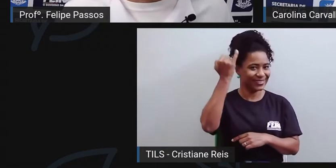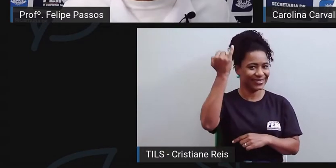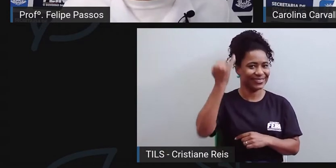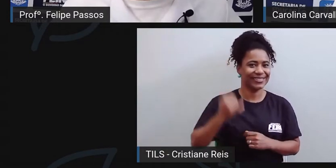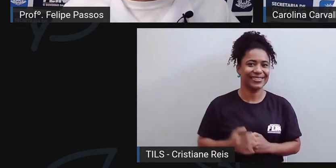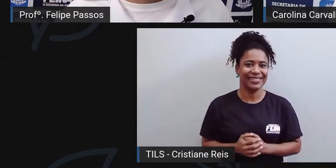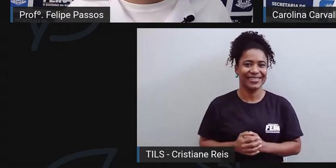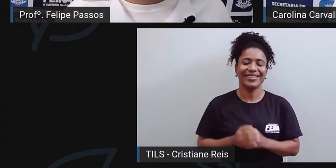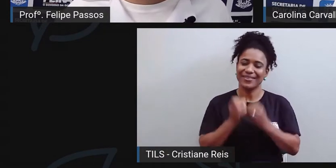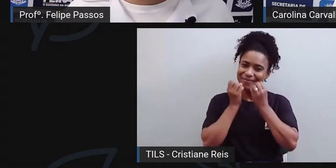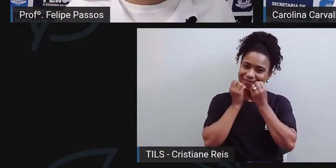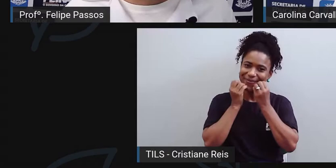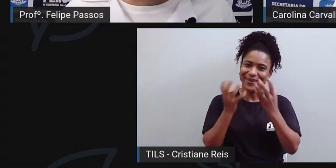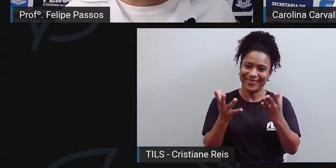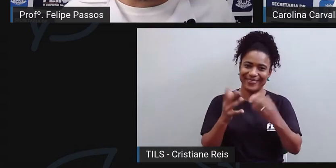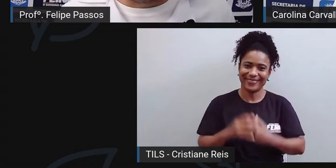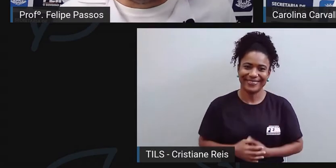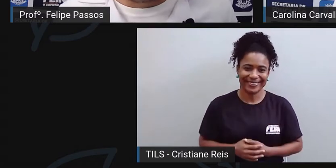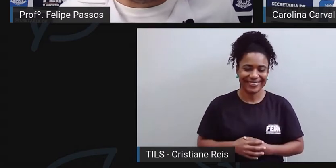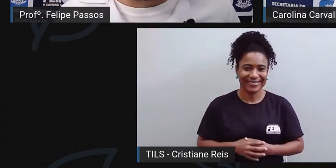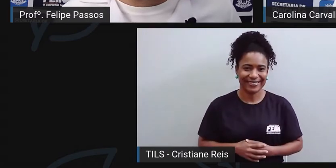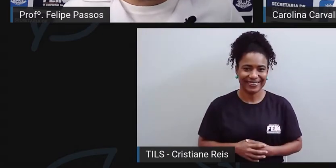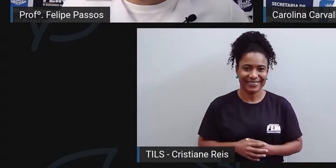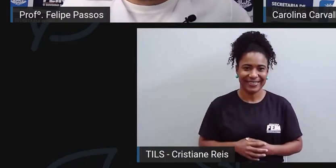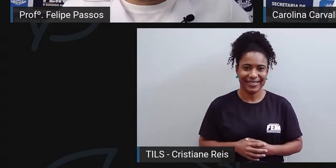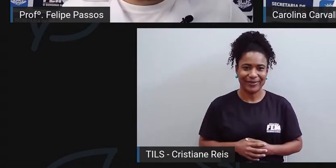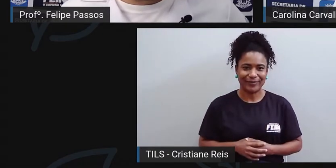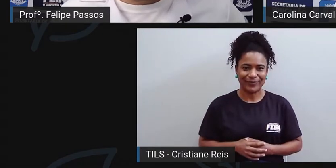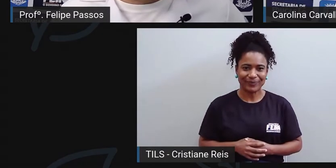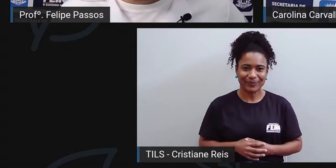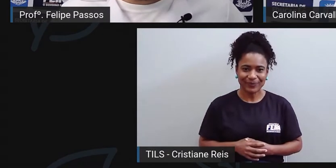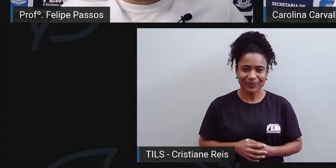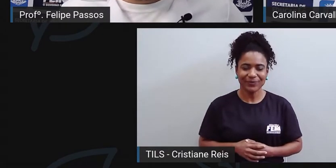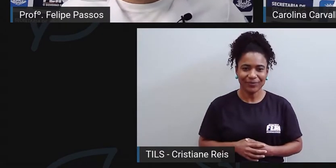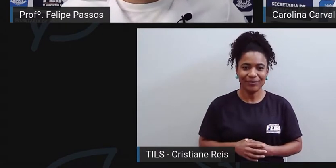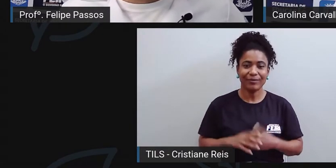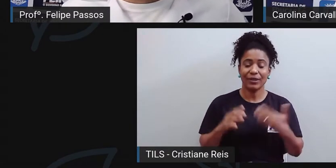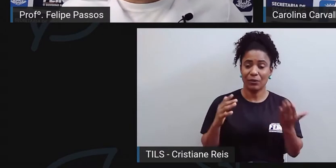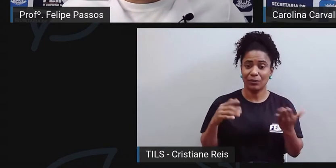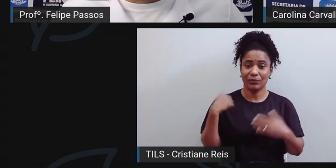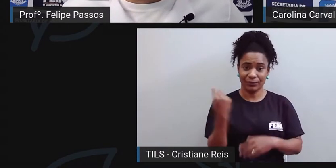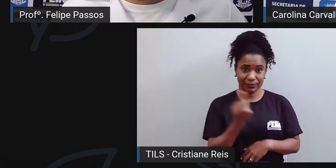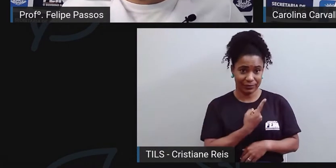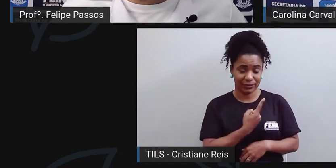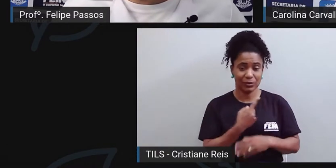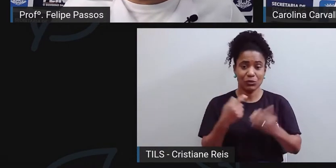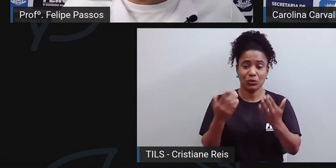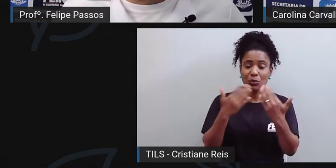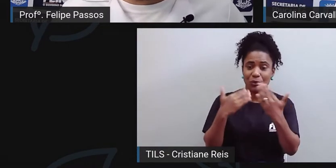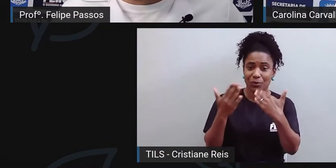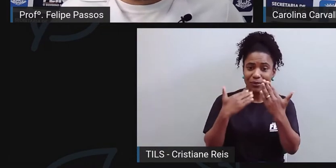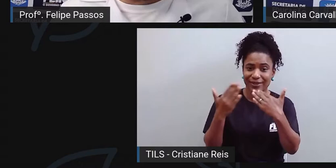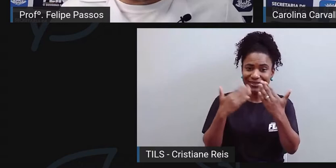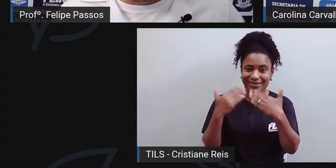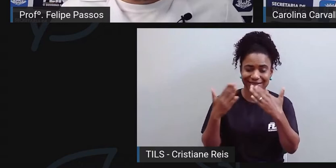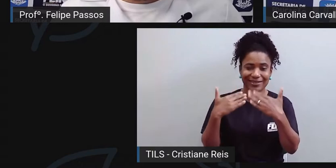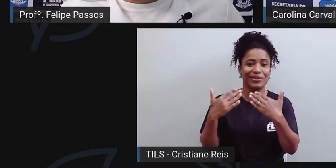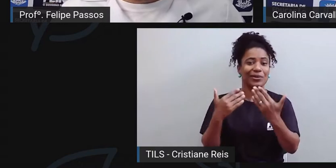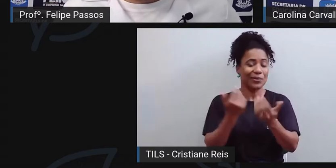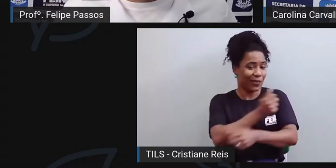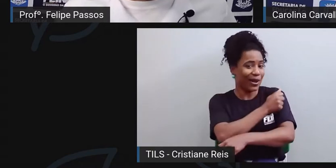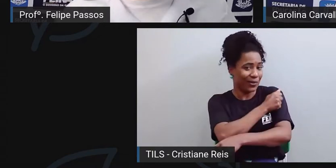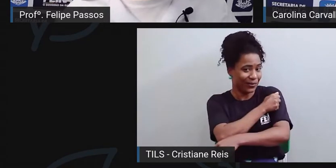a gente espera isso. Carol, a gente está falando do pessoal do sexto ano da rede municipal aqui de Feira de Santana.